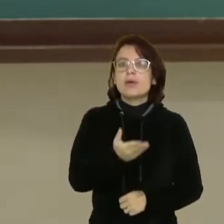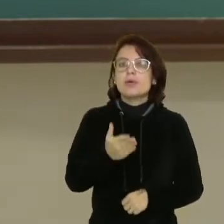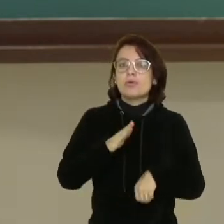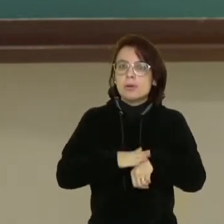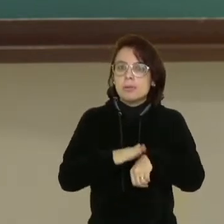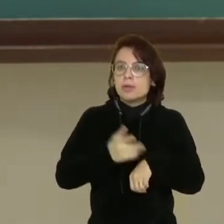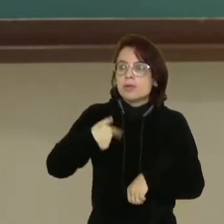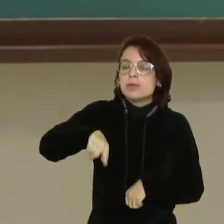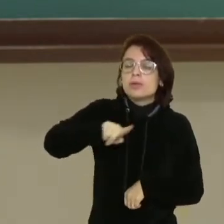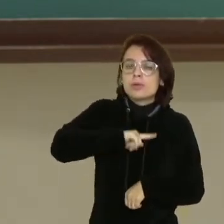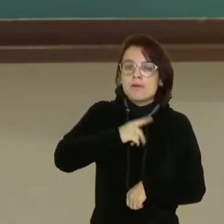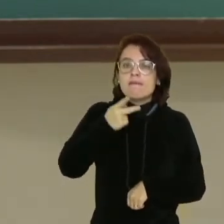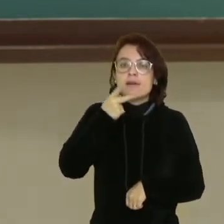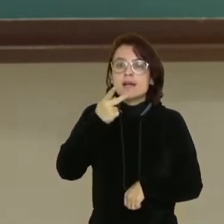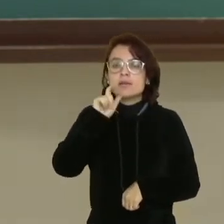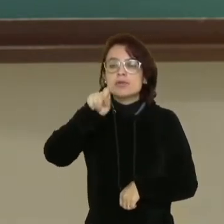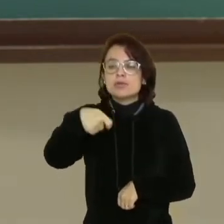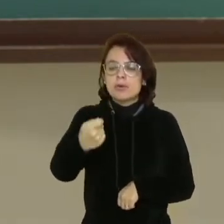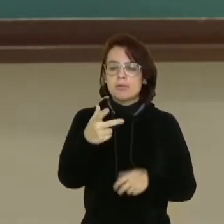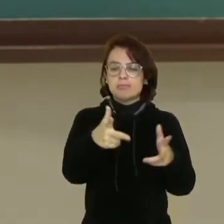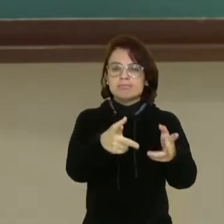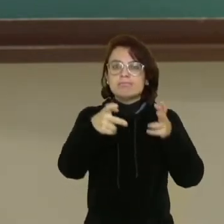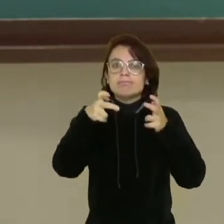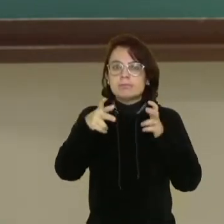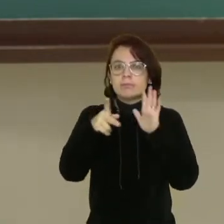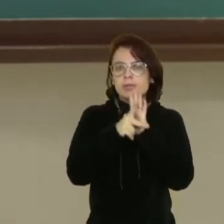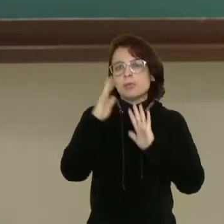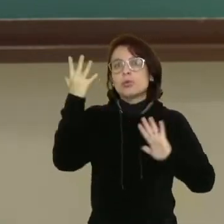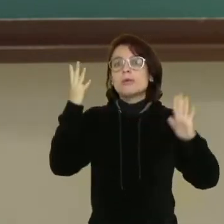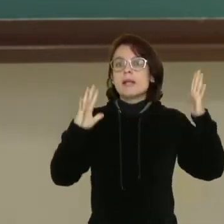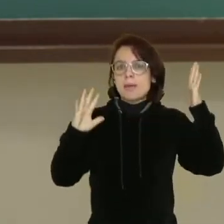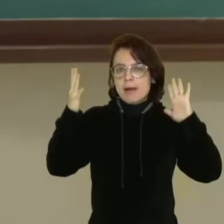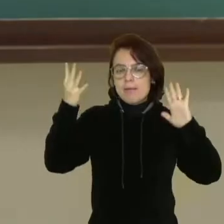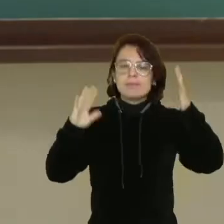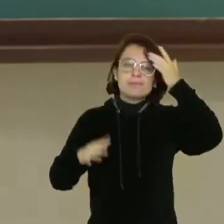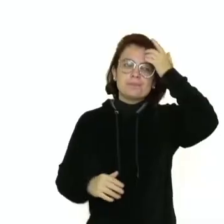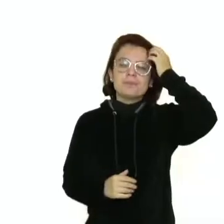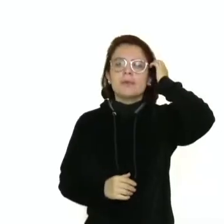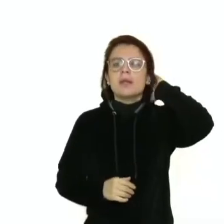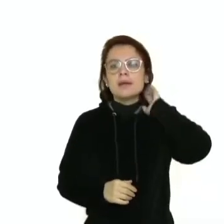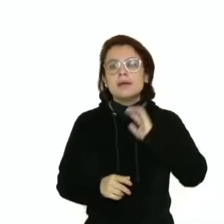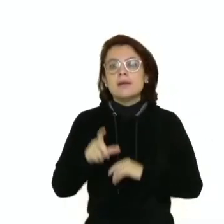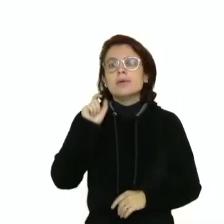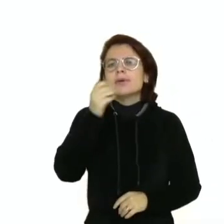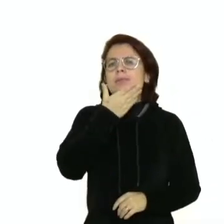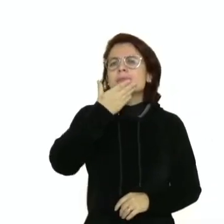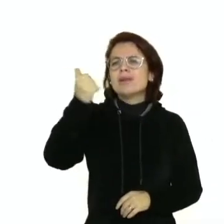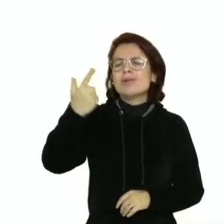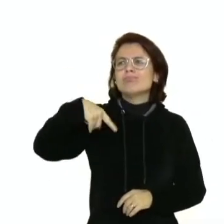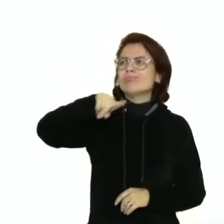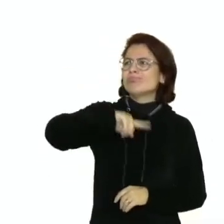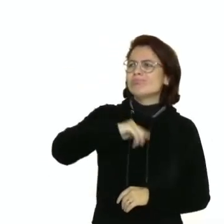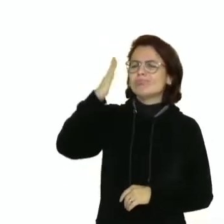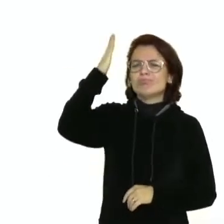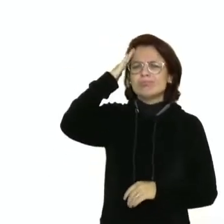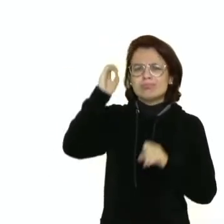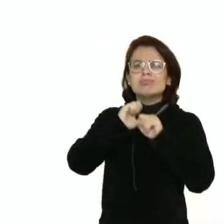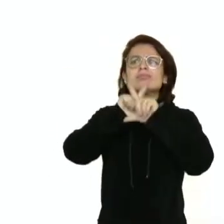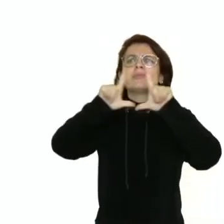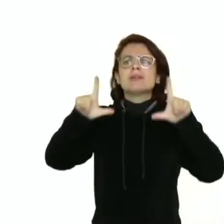dos aspectos climáticos, por exemplo. E aí, para a melhor compreensão dessa